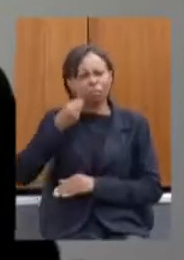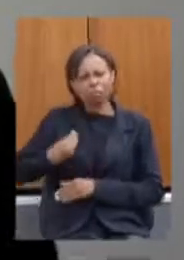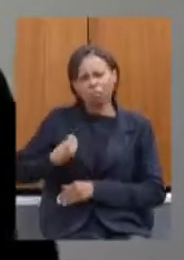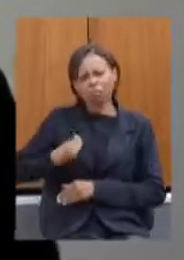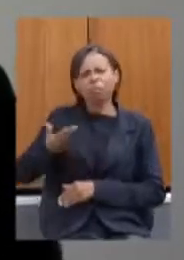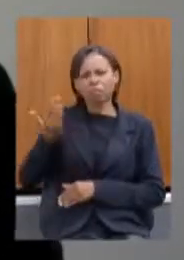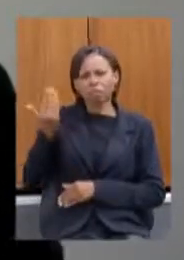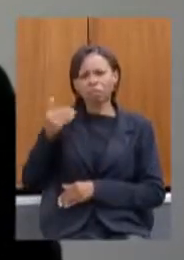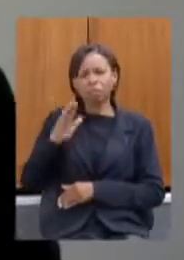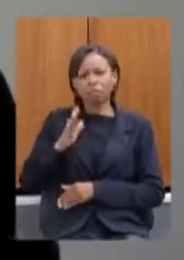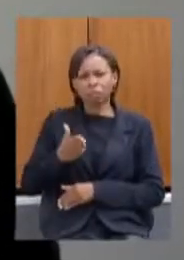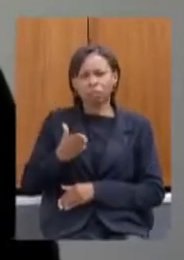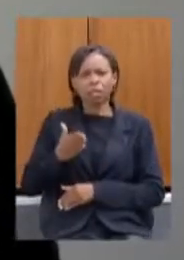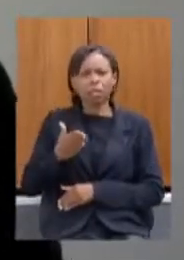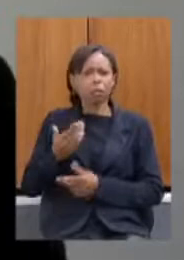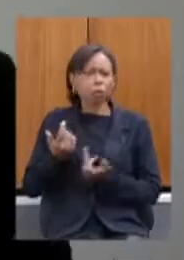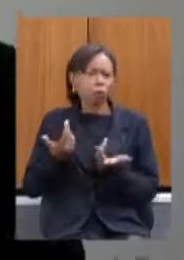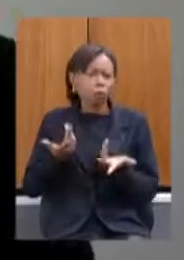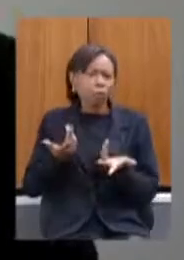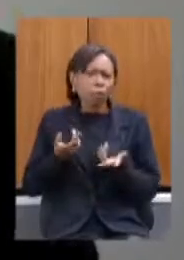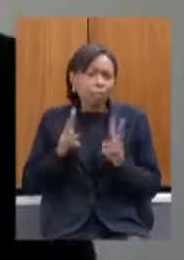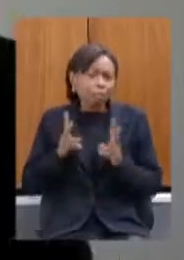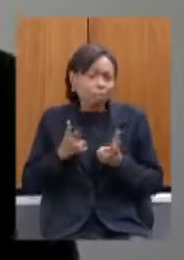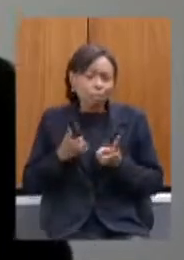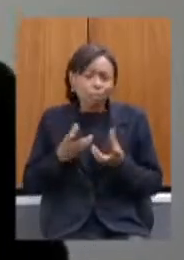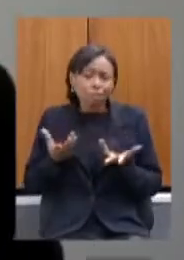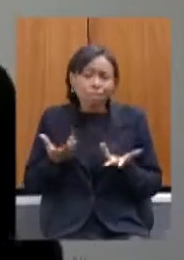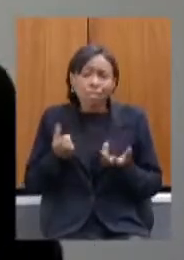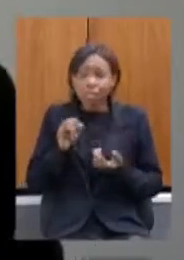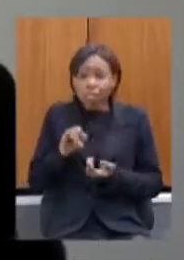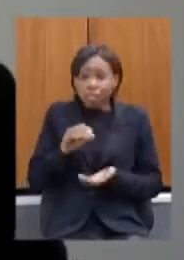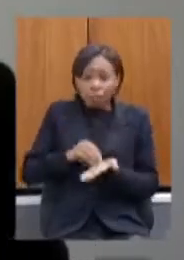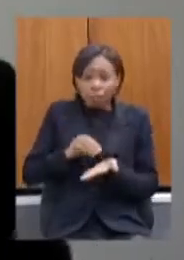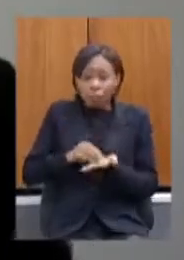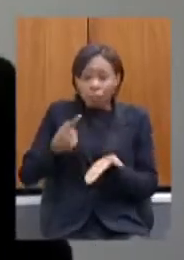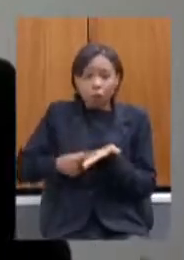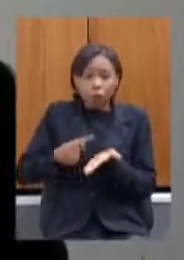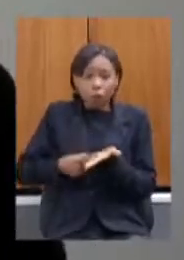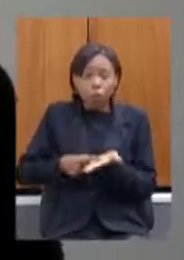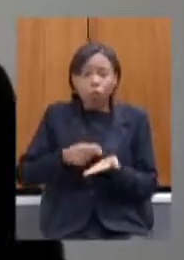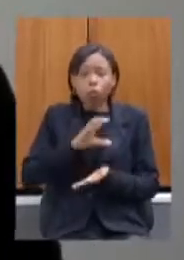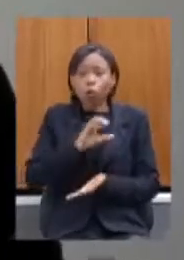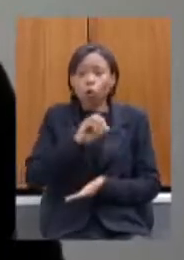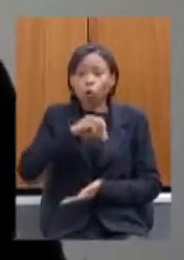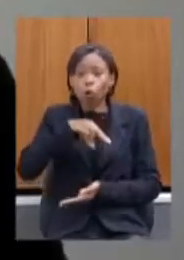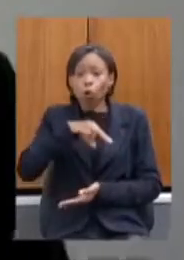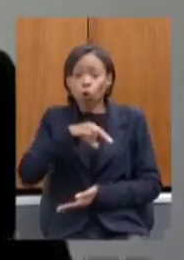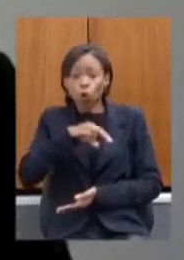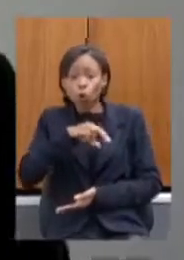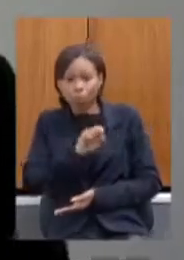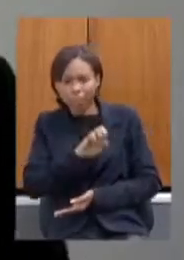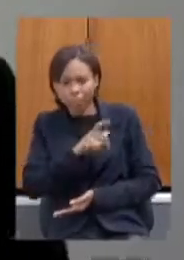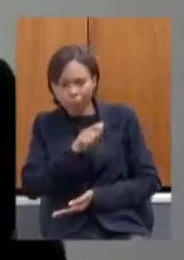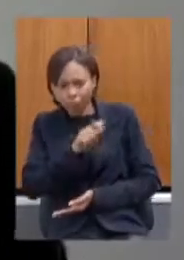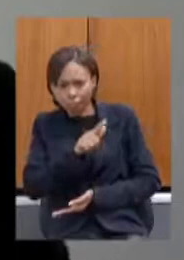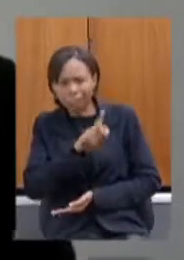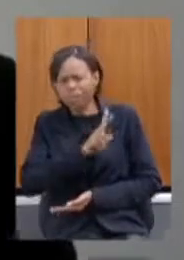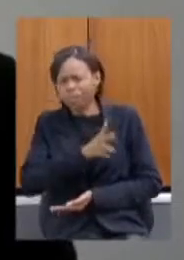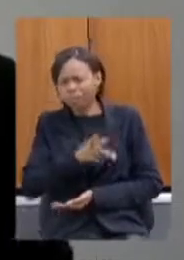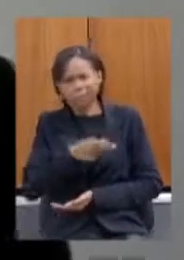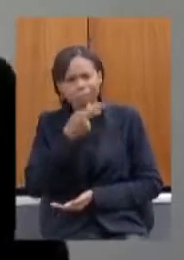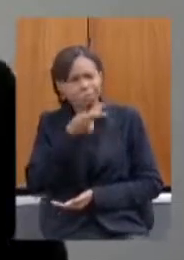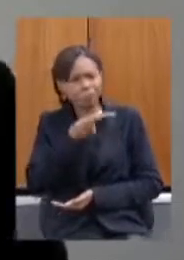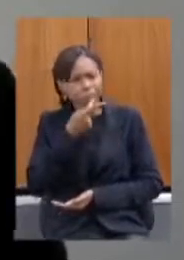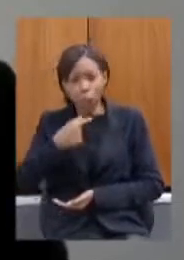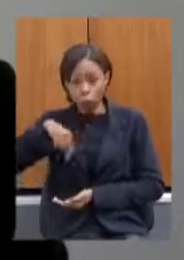muito essa questão se a gente não tiver um acordo isso é discutido no Concefaz de forma constante inclusive somos